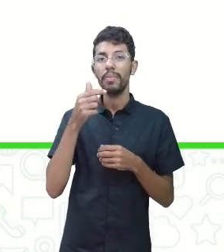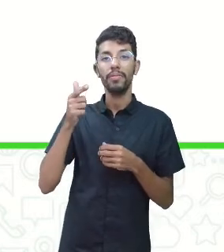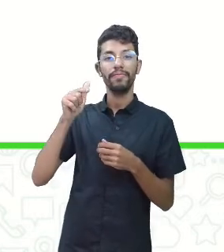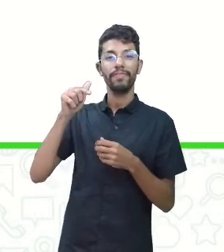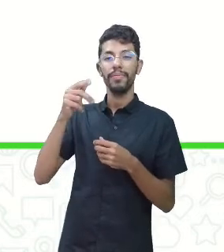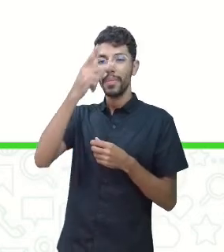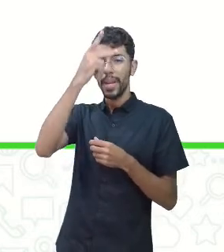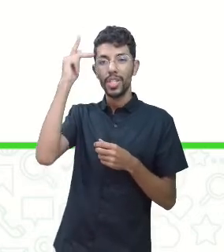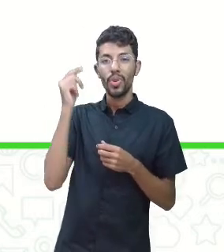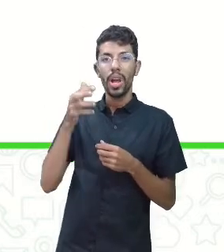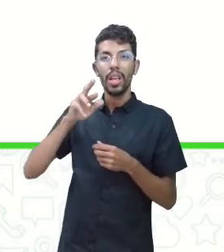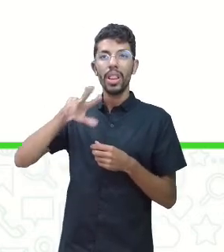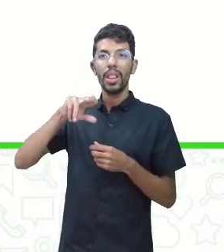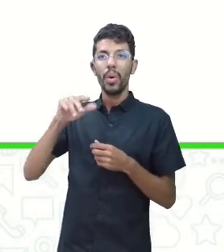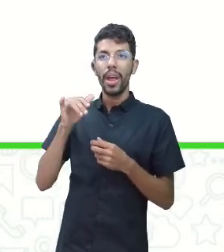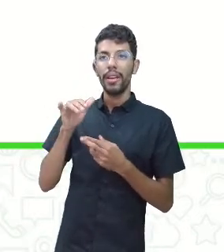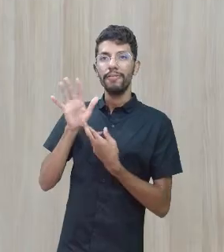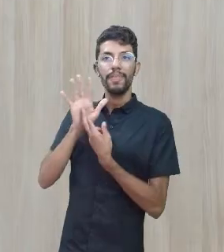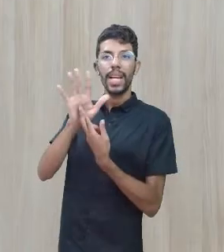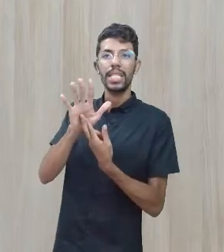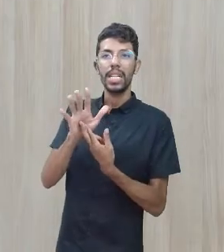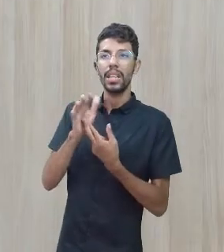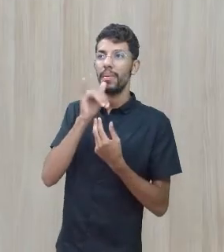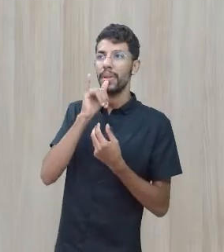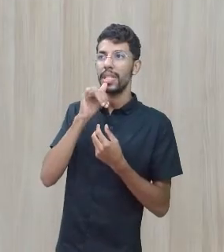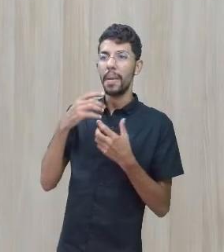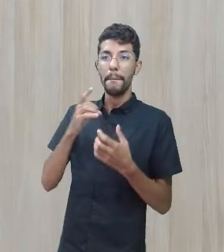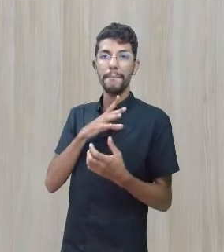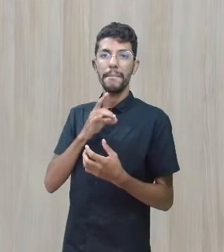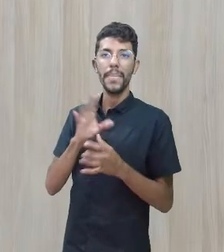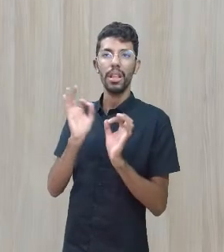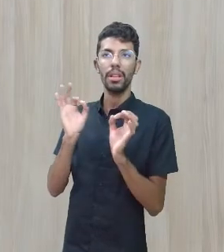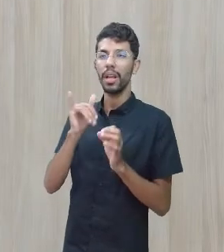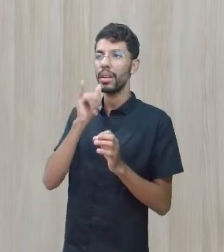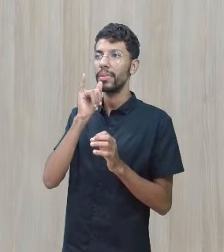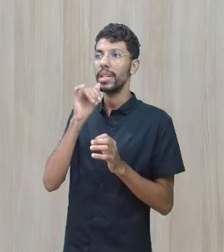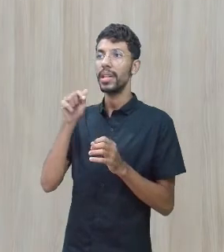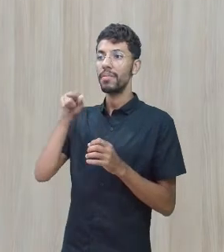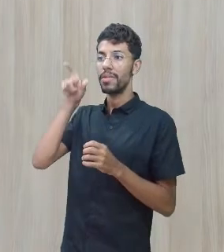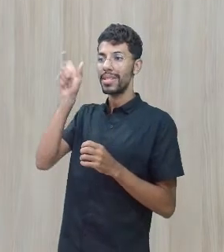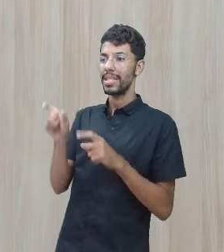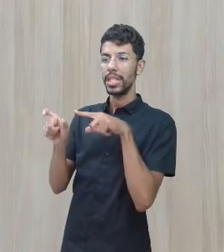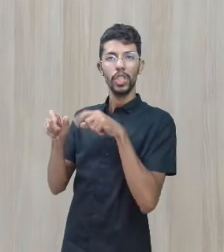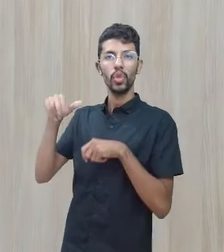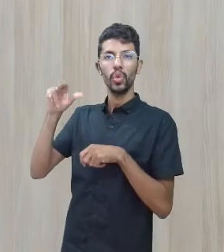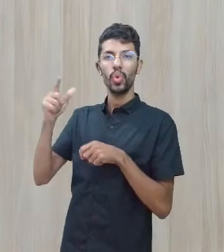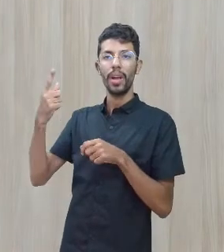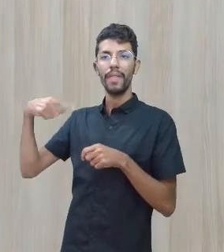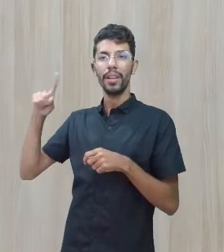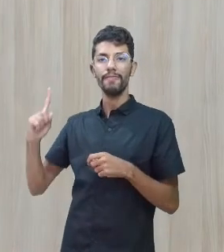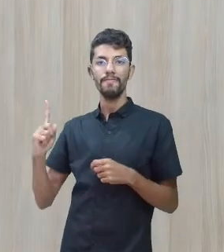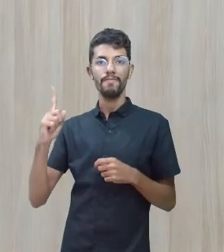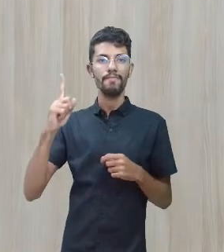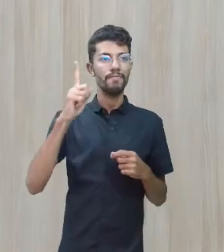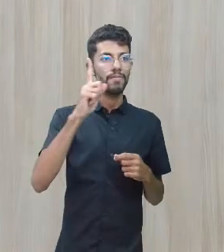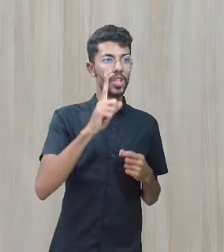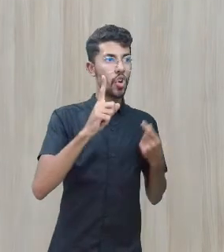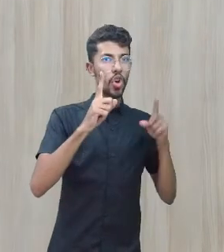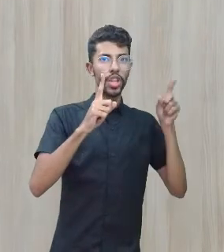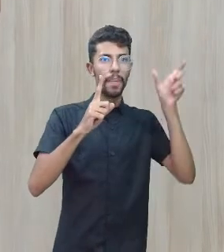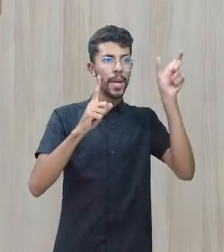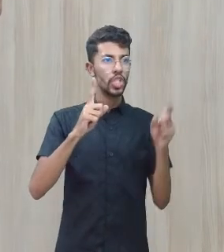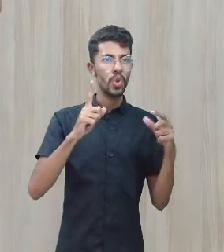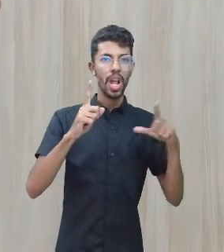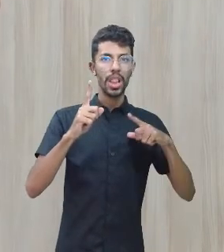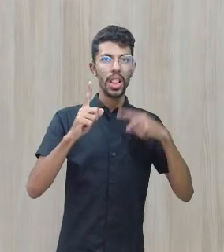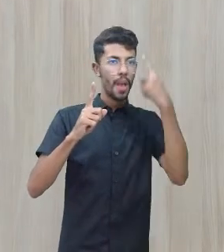ameaça para o agressor. Ele não vai chegar perto de alguém que tem o mesmo perfil que ele. Vai sempre chegar perto